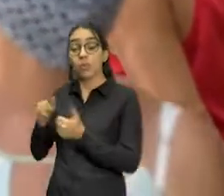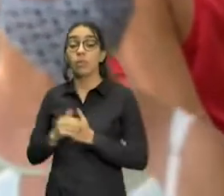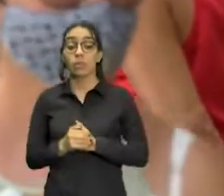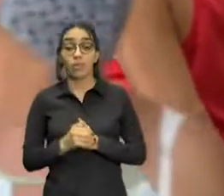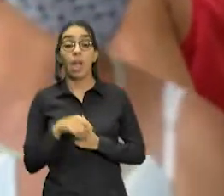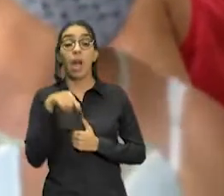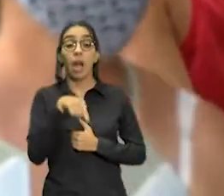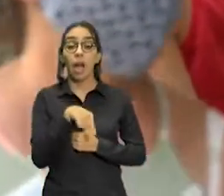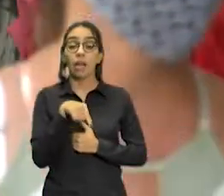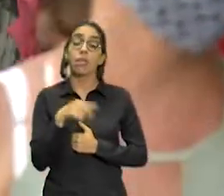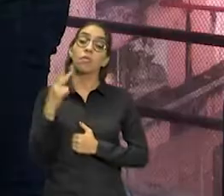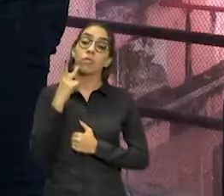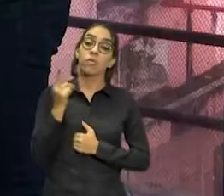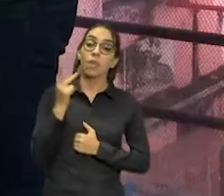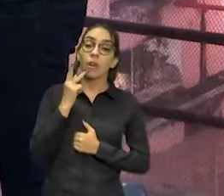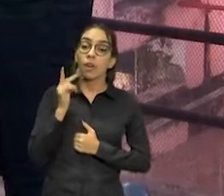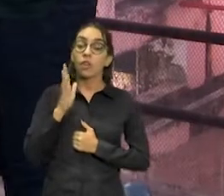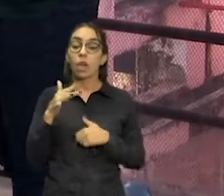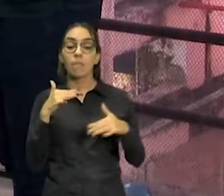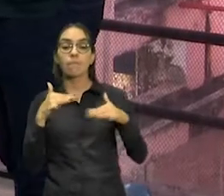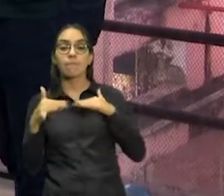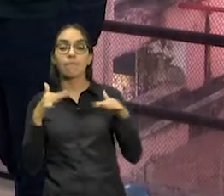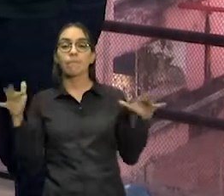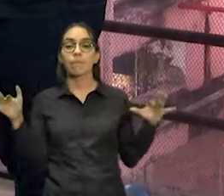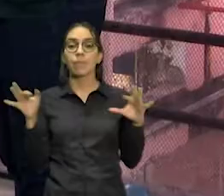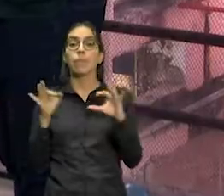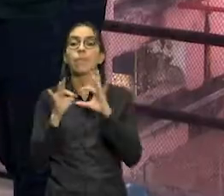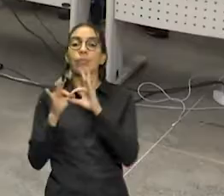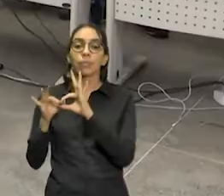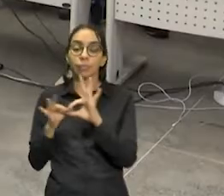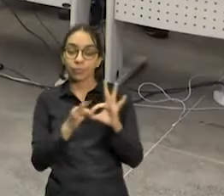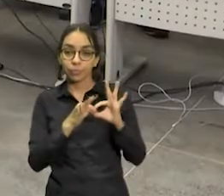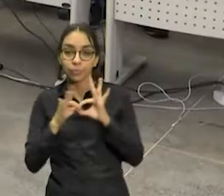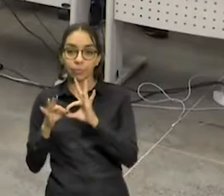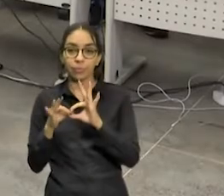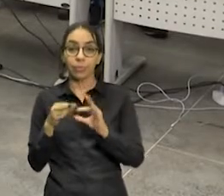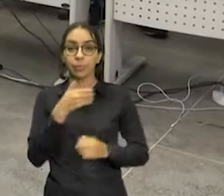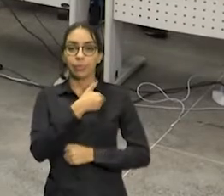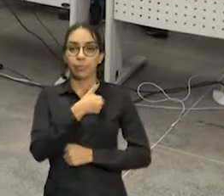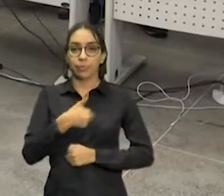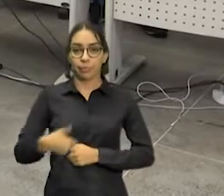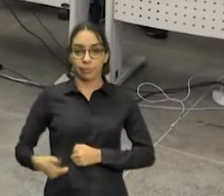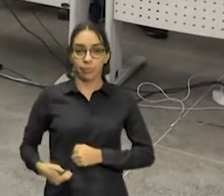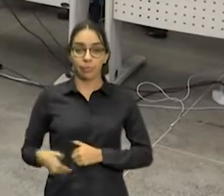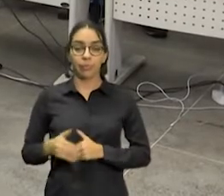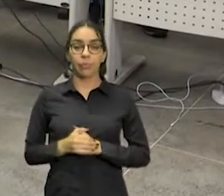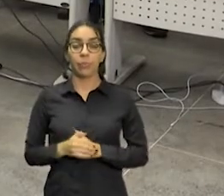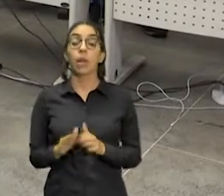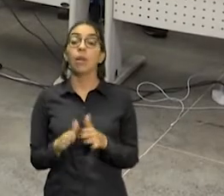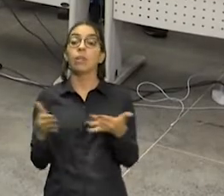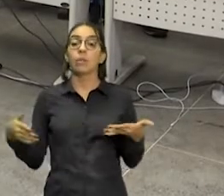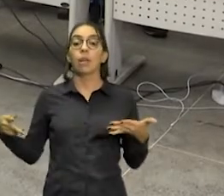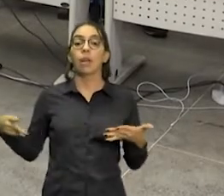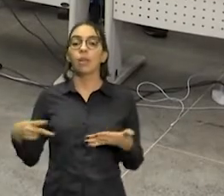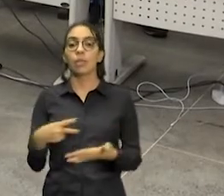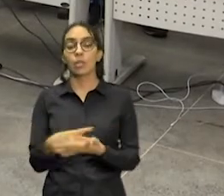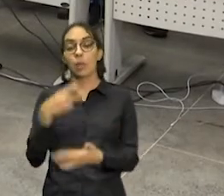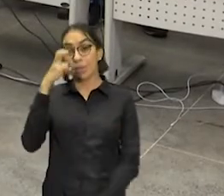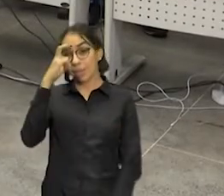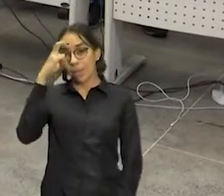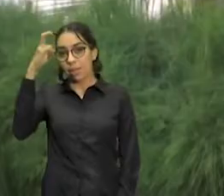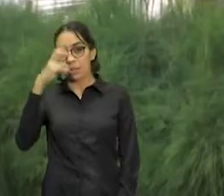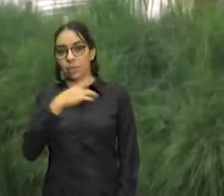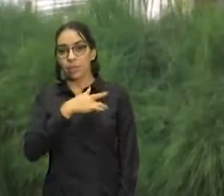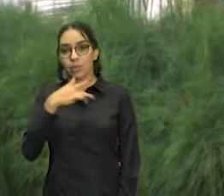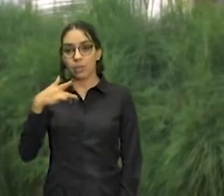esforços aconteceram de forma conjunta em toda a esfera pública. Assim foi com o Centro de Inteligência e Saúde do Estado, o